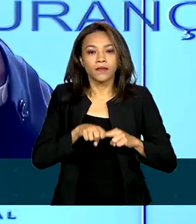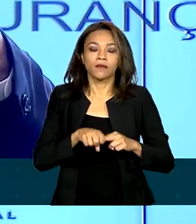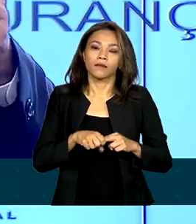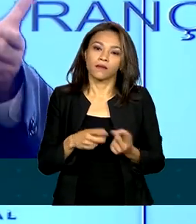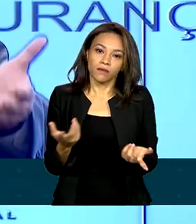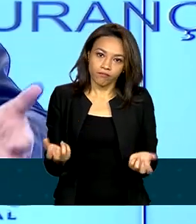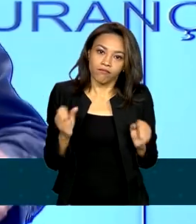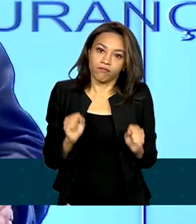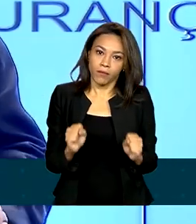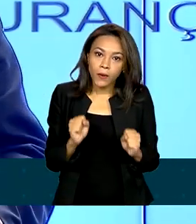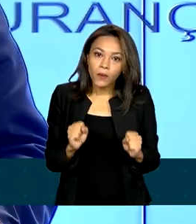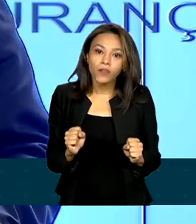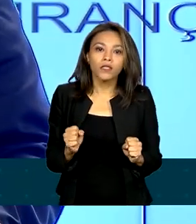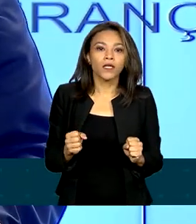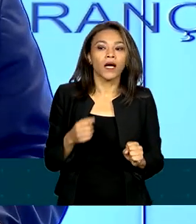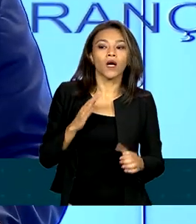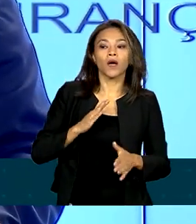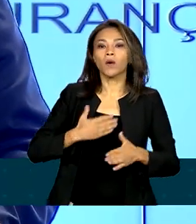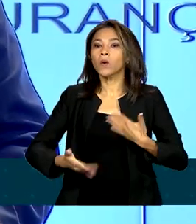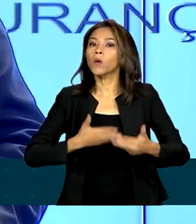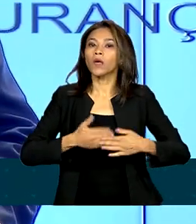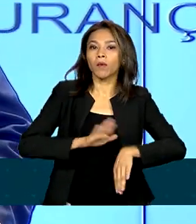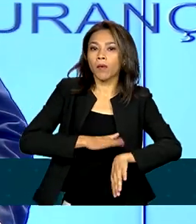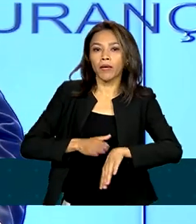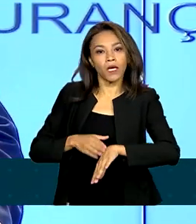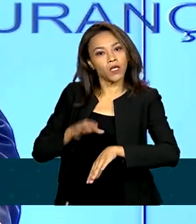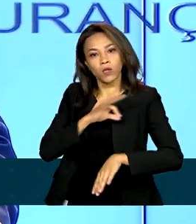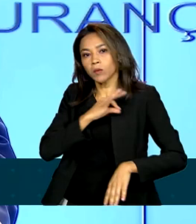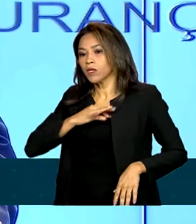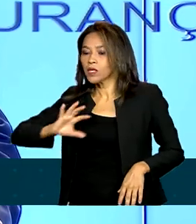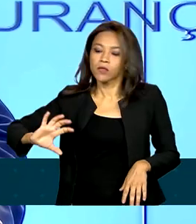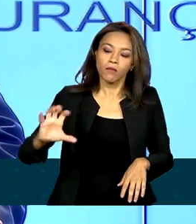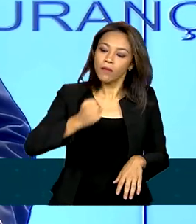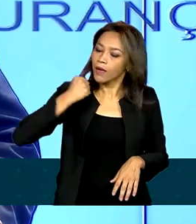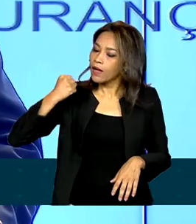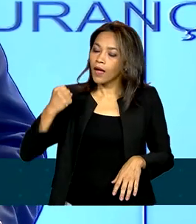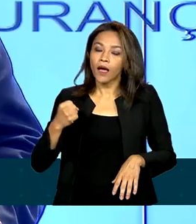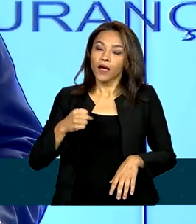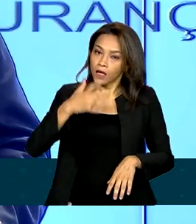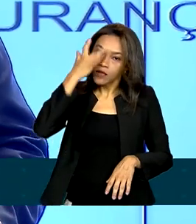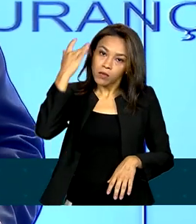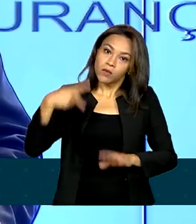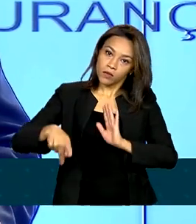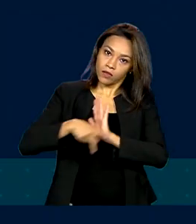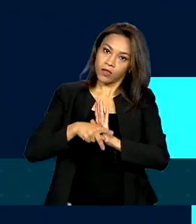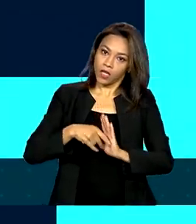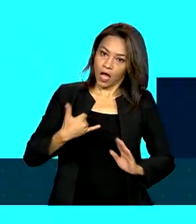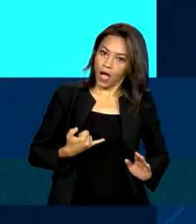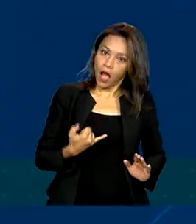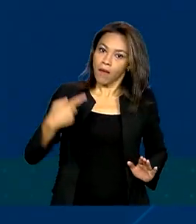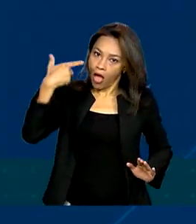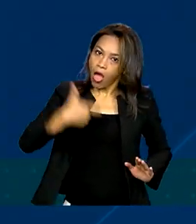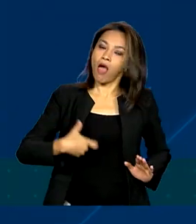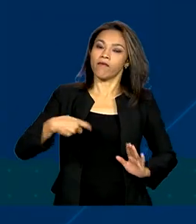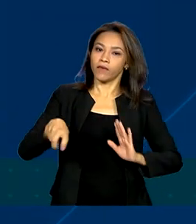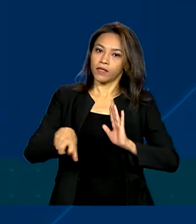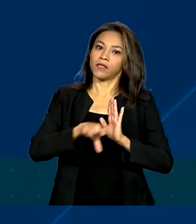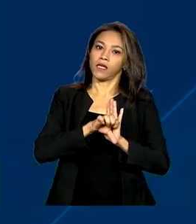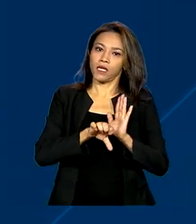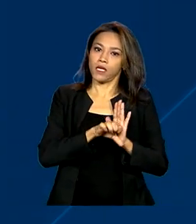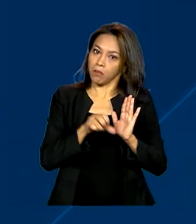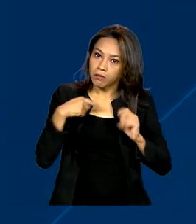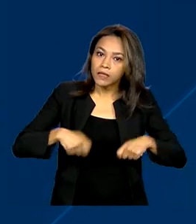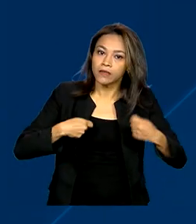estarão sujeitas à apreensão e os proprietários estarão cometendo um crime. Até agora, mais de